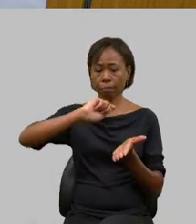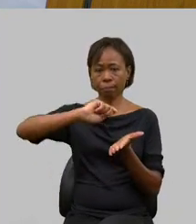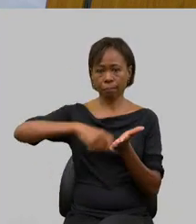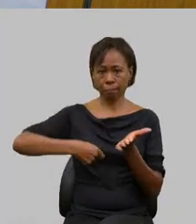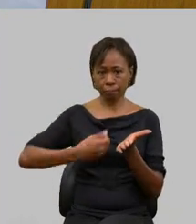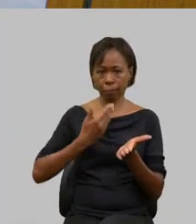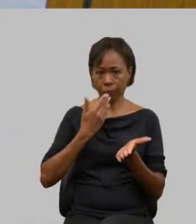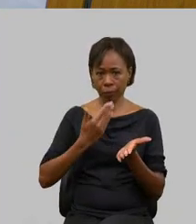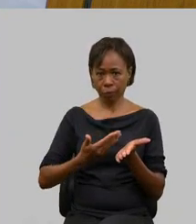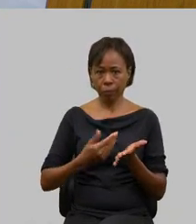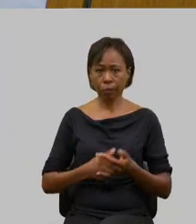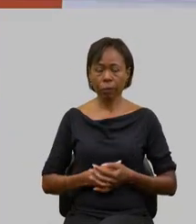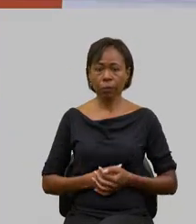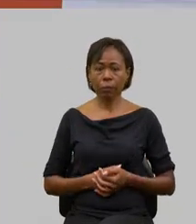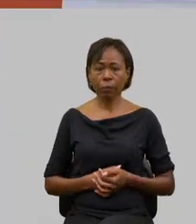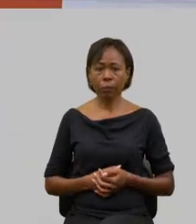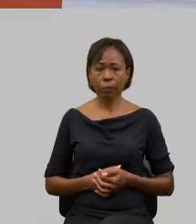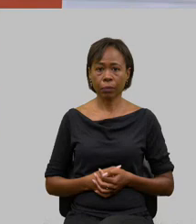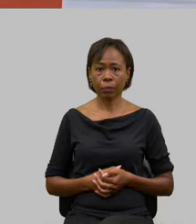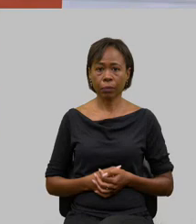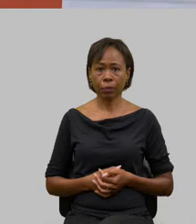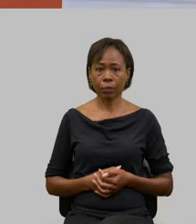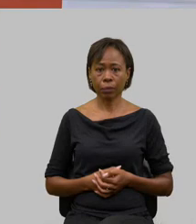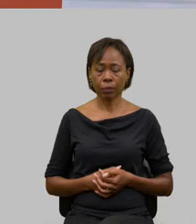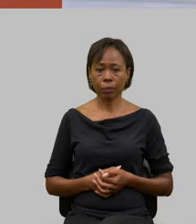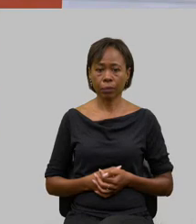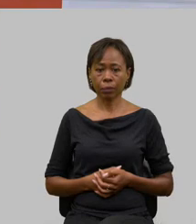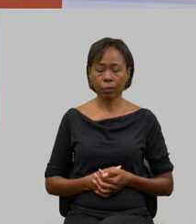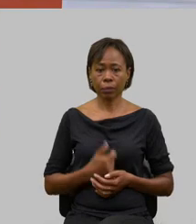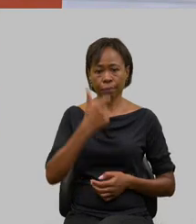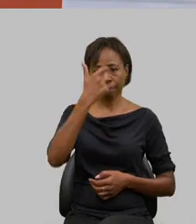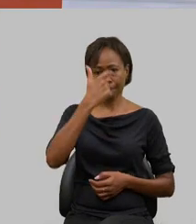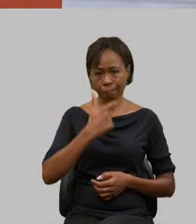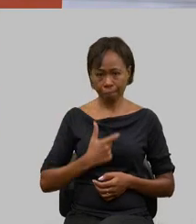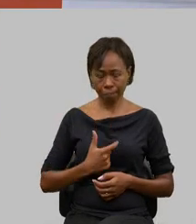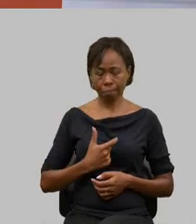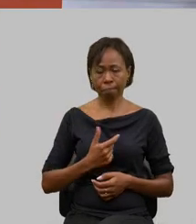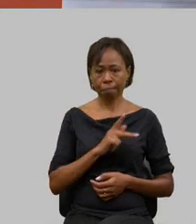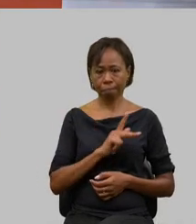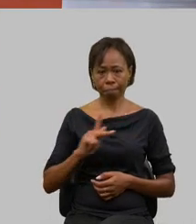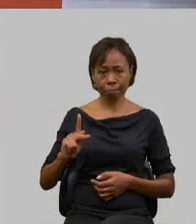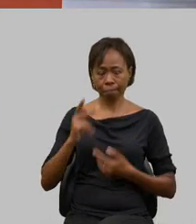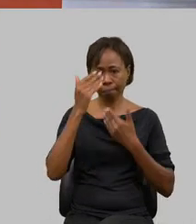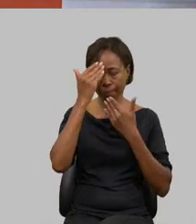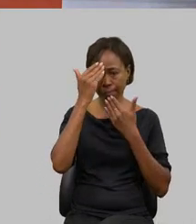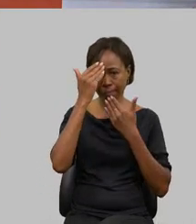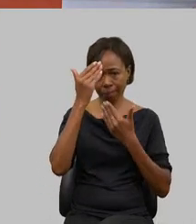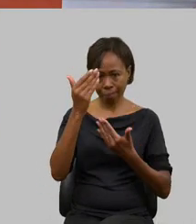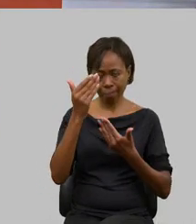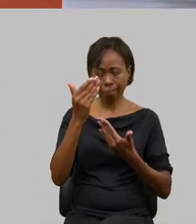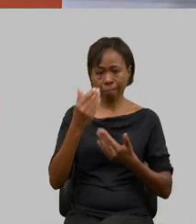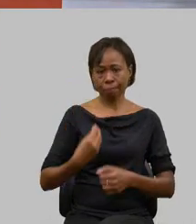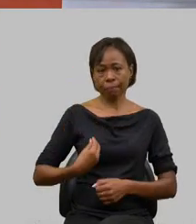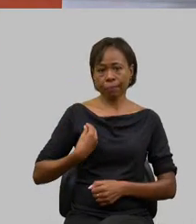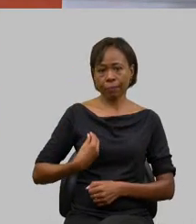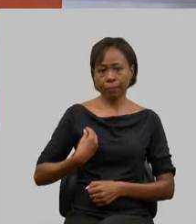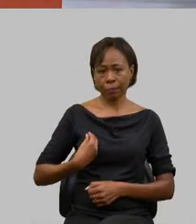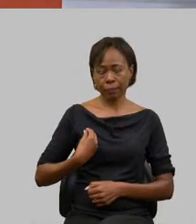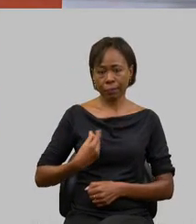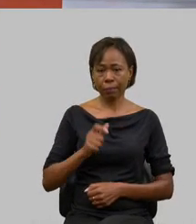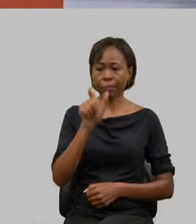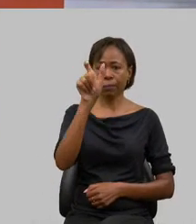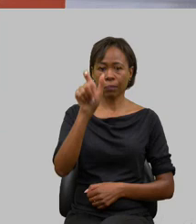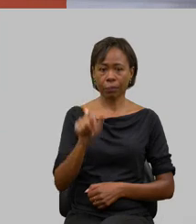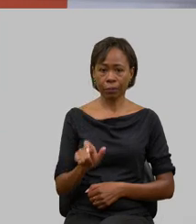a presidência registra e agradece a presença do excelentíssimo senhor